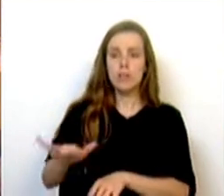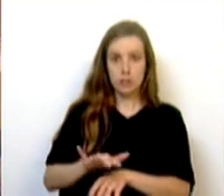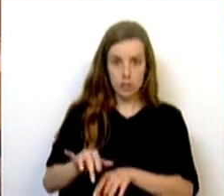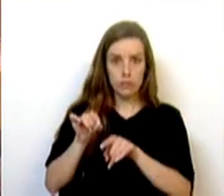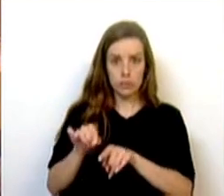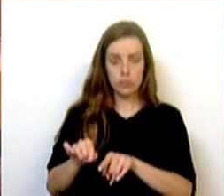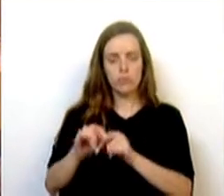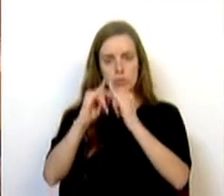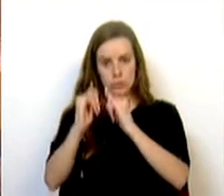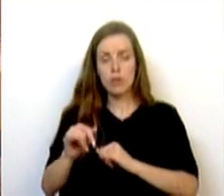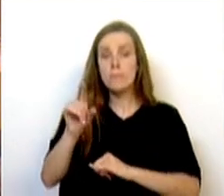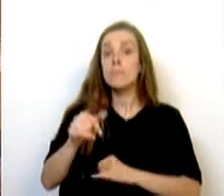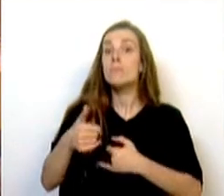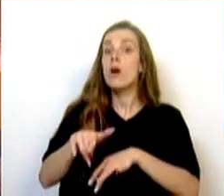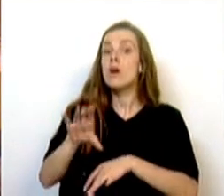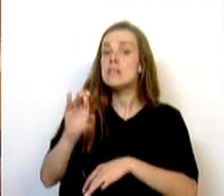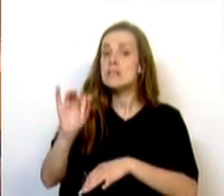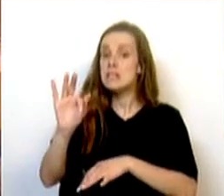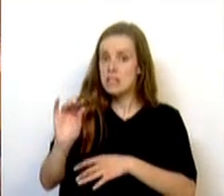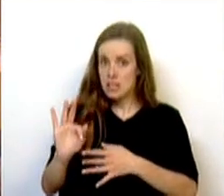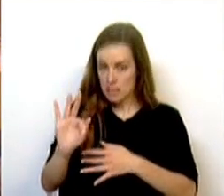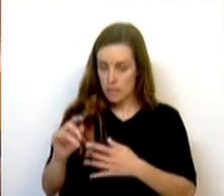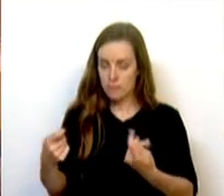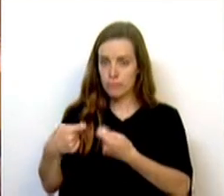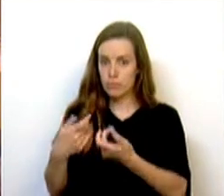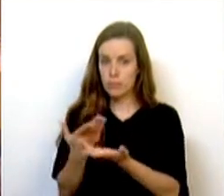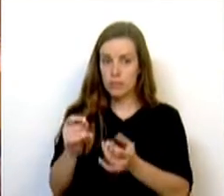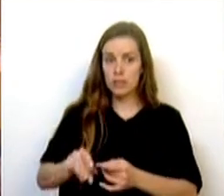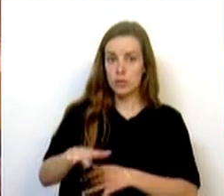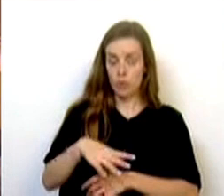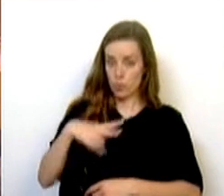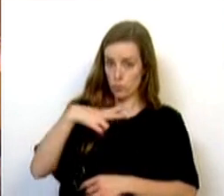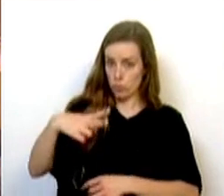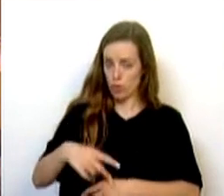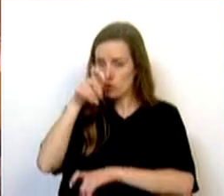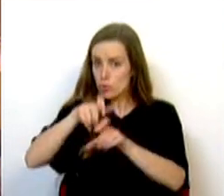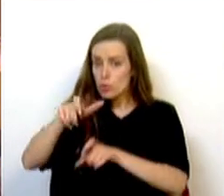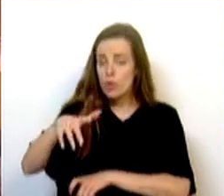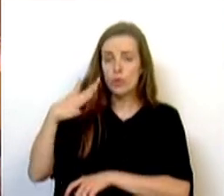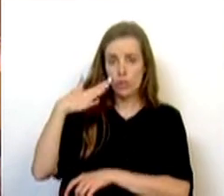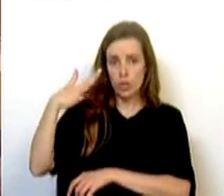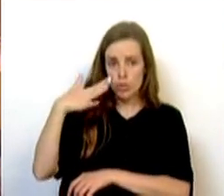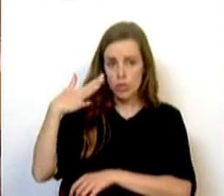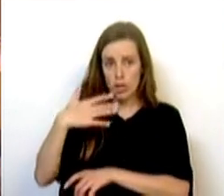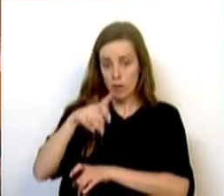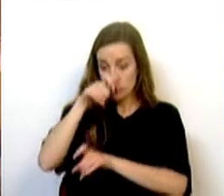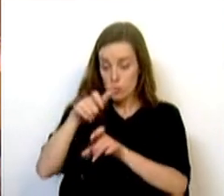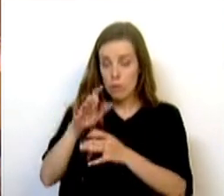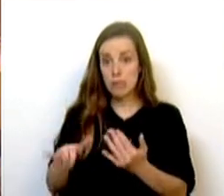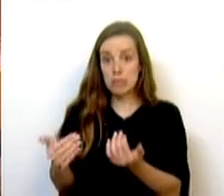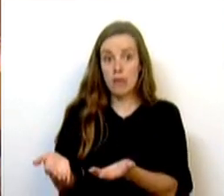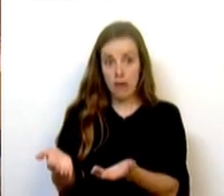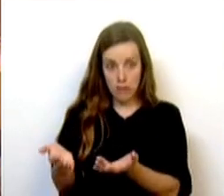Ora, consideram-se autorizados a residir em território português os cidadãos estrangeiros a quem foi concedido